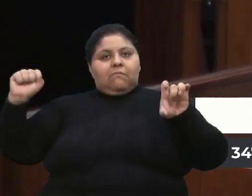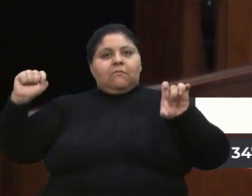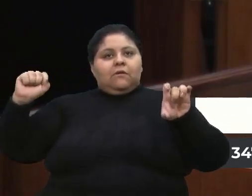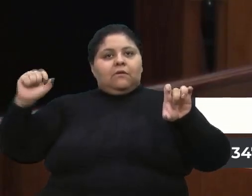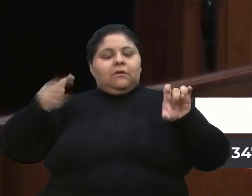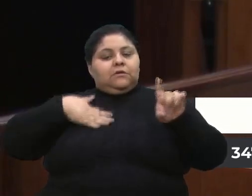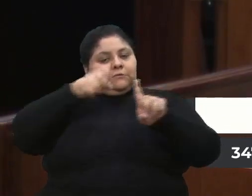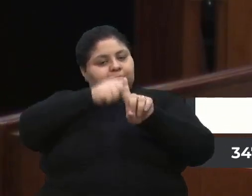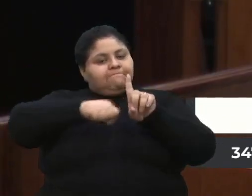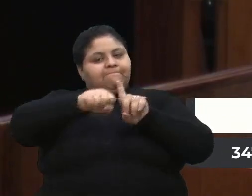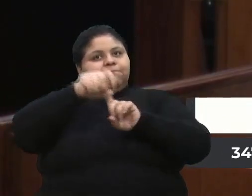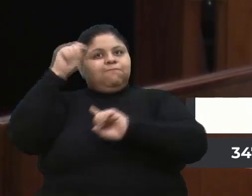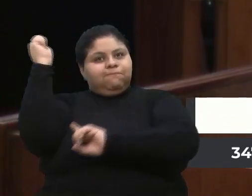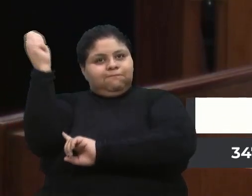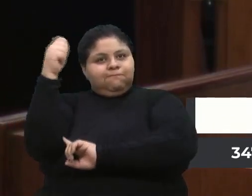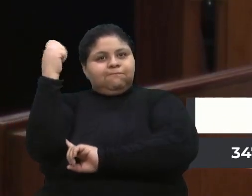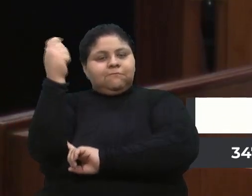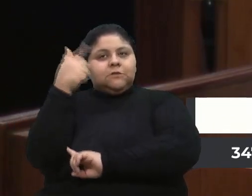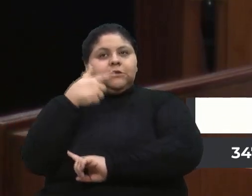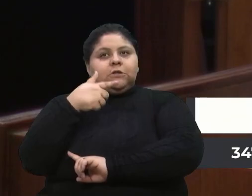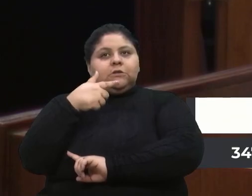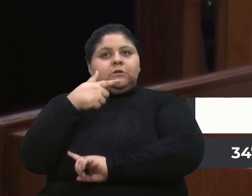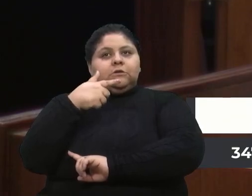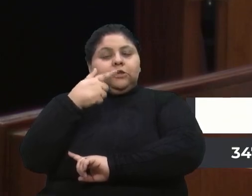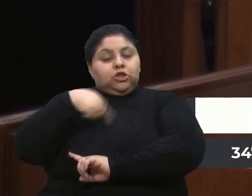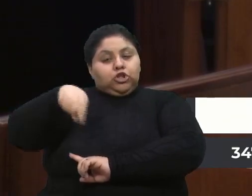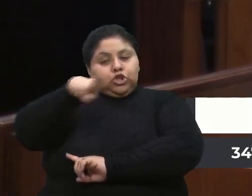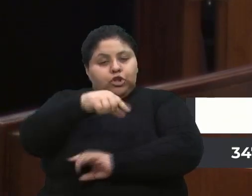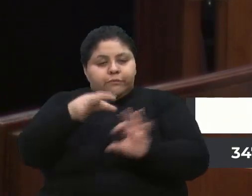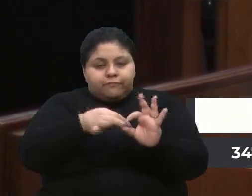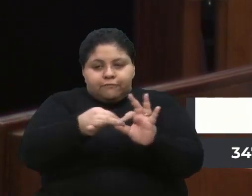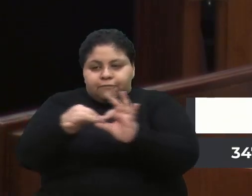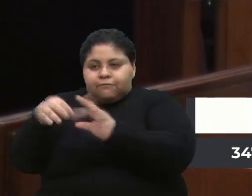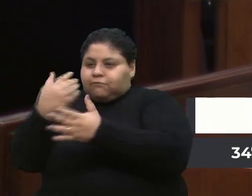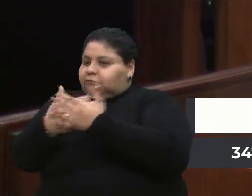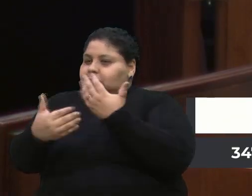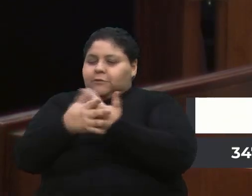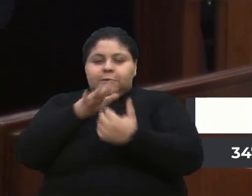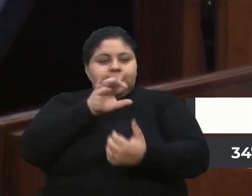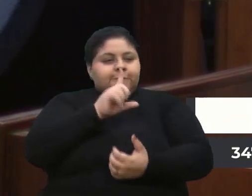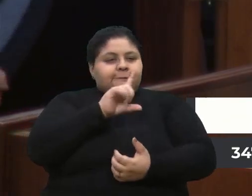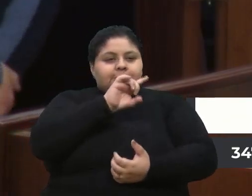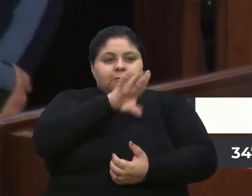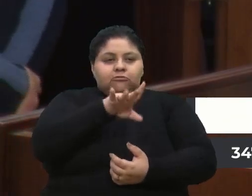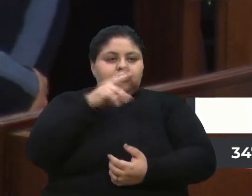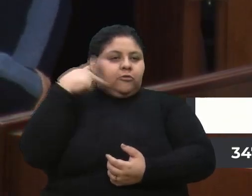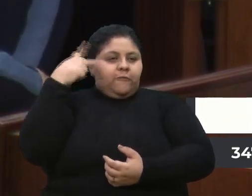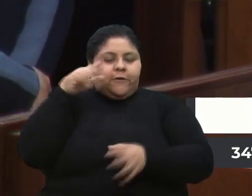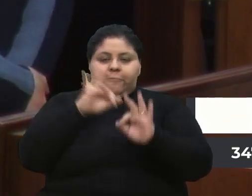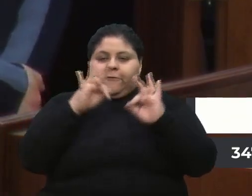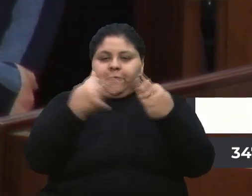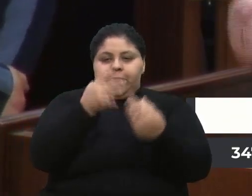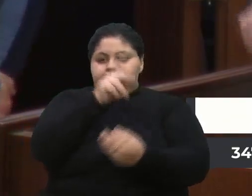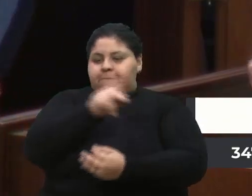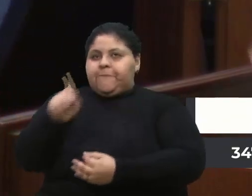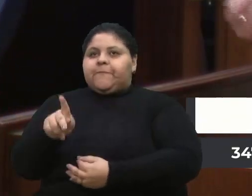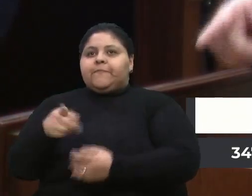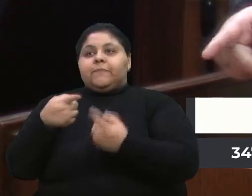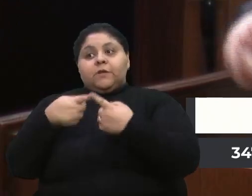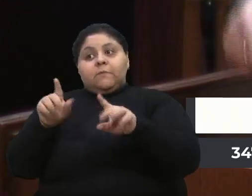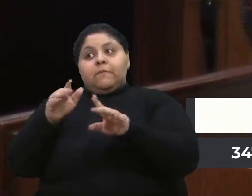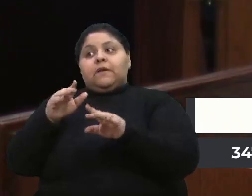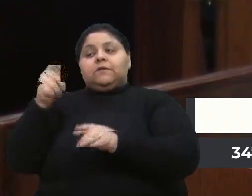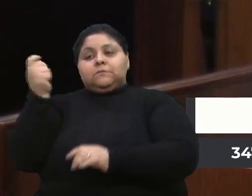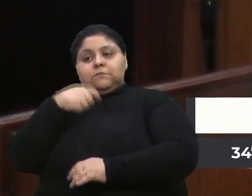é muito grave, mas nós precisamos se unir todos. Não é só o vereador, não é só a família, não é só os professores, mas precisamos